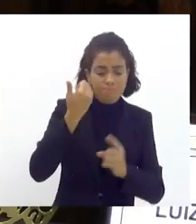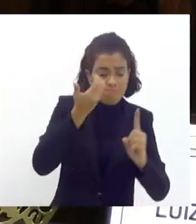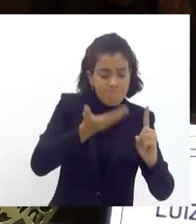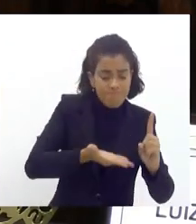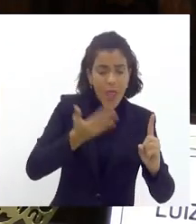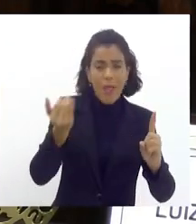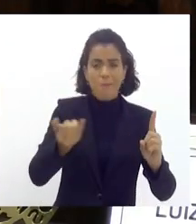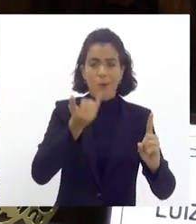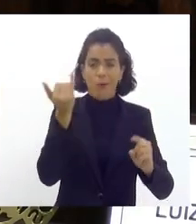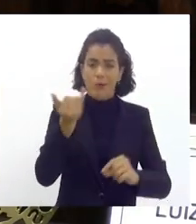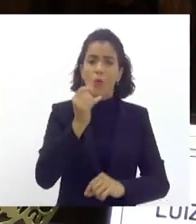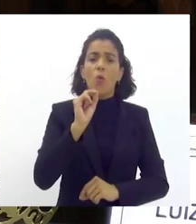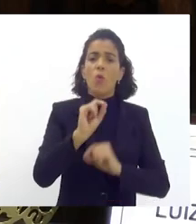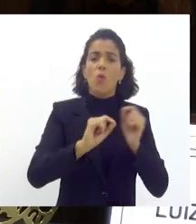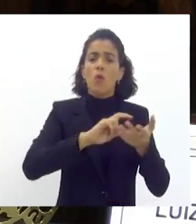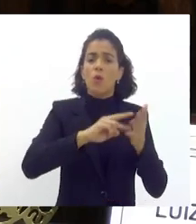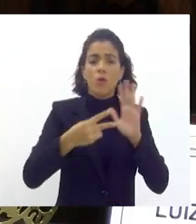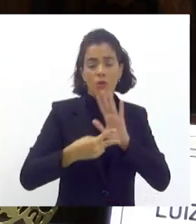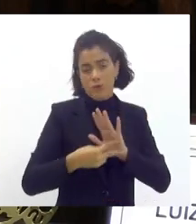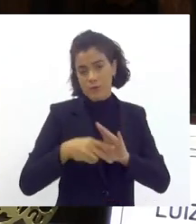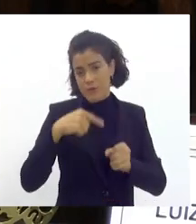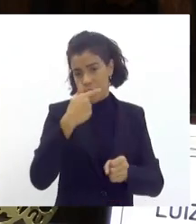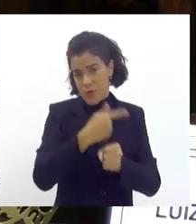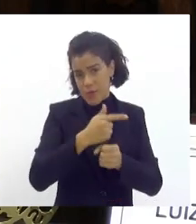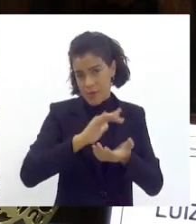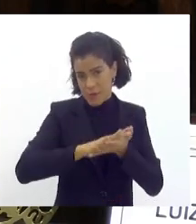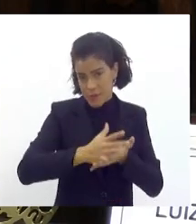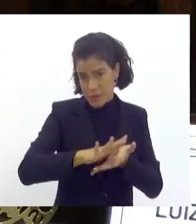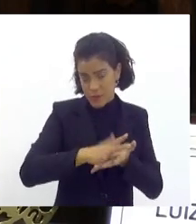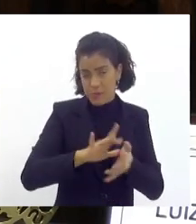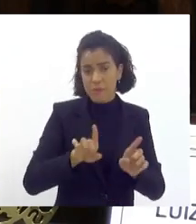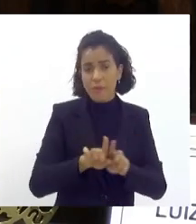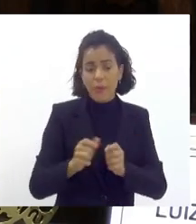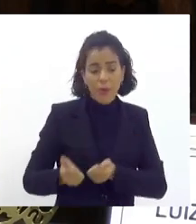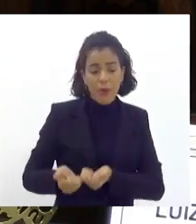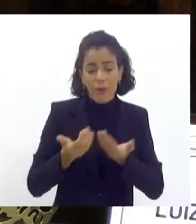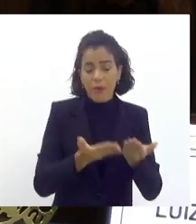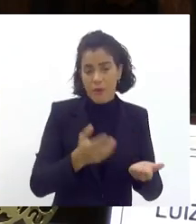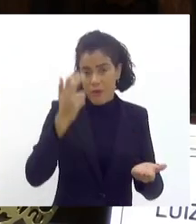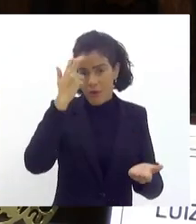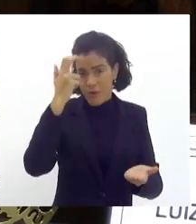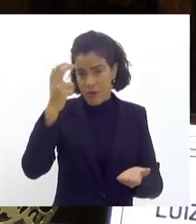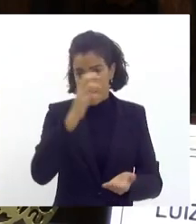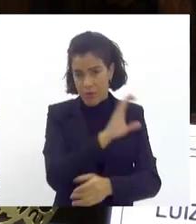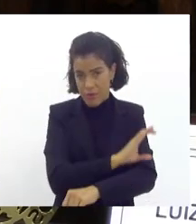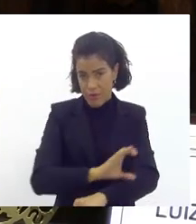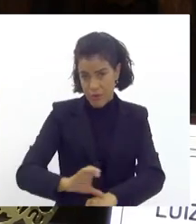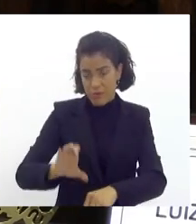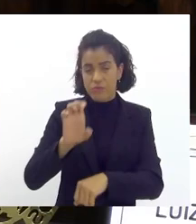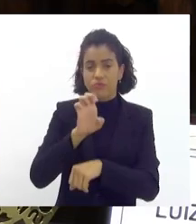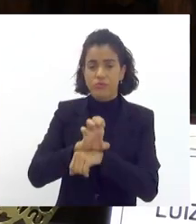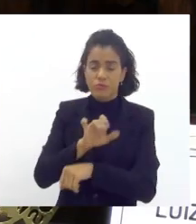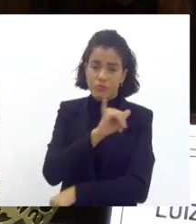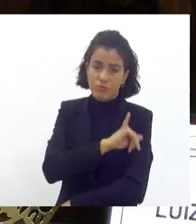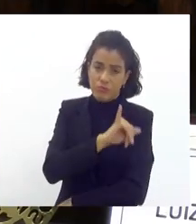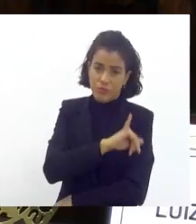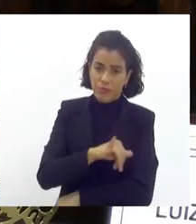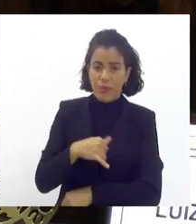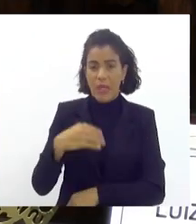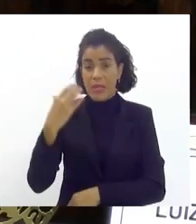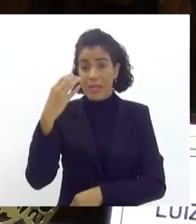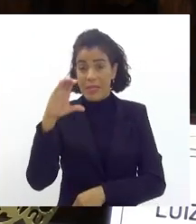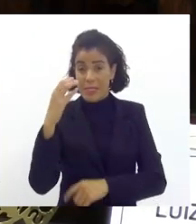do que é uma escola de samba do que o que ela traz para a cultura do nosso estado do Rio de Janeiro lá no